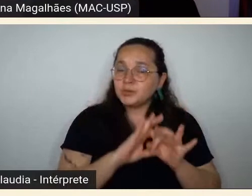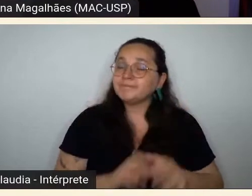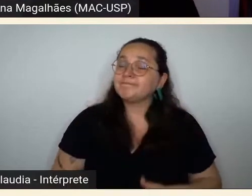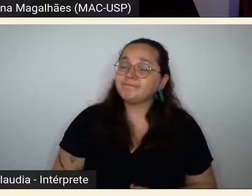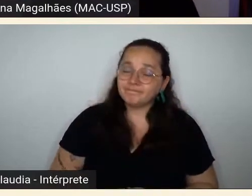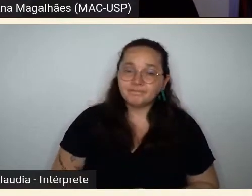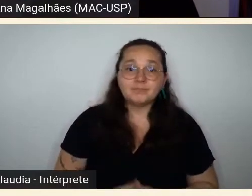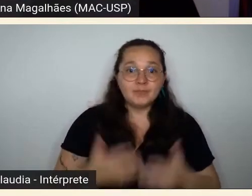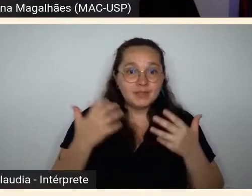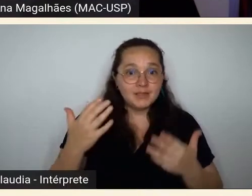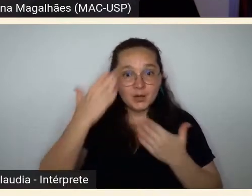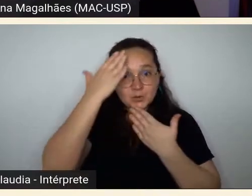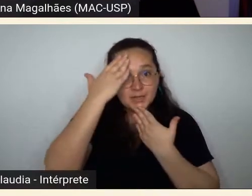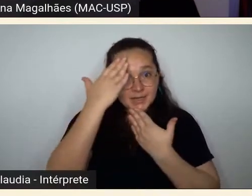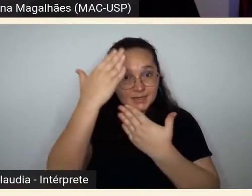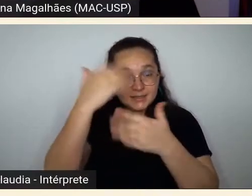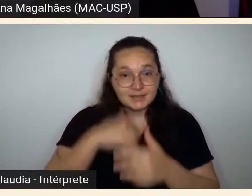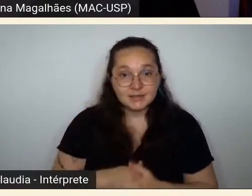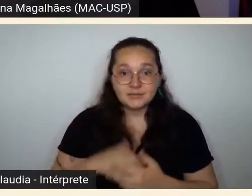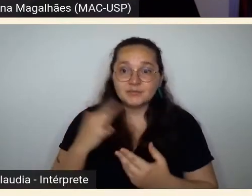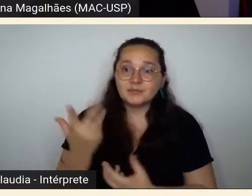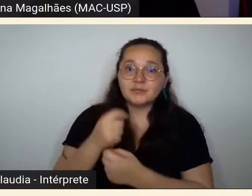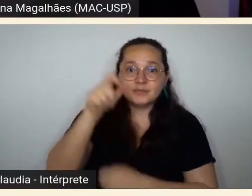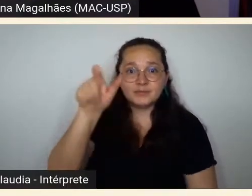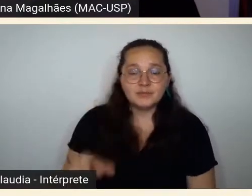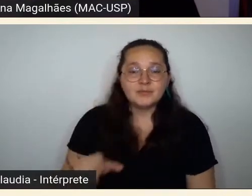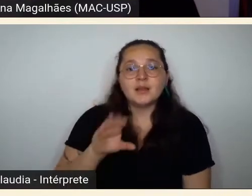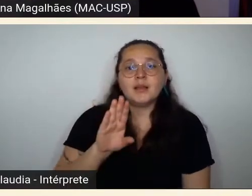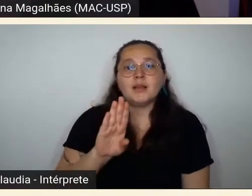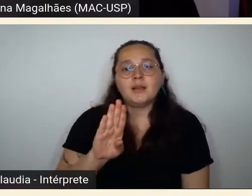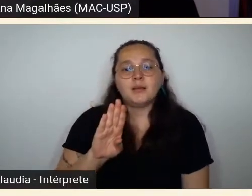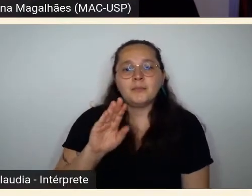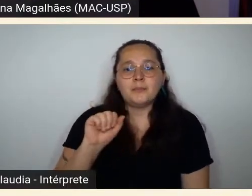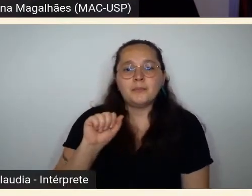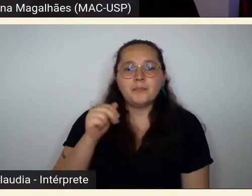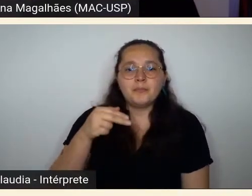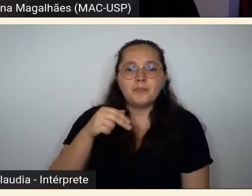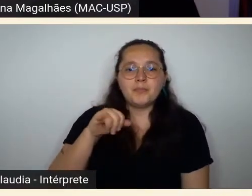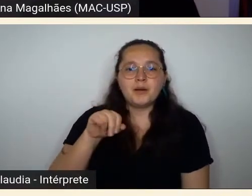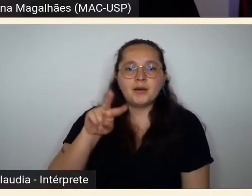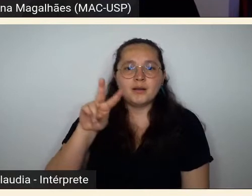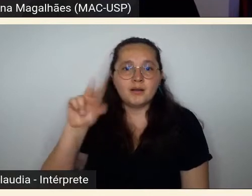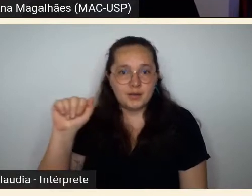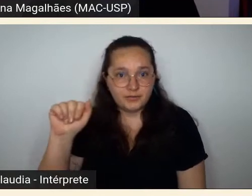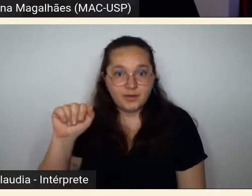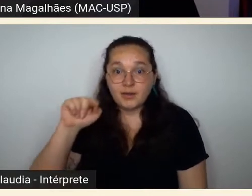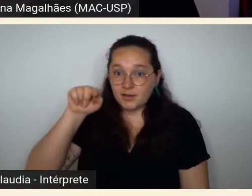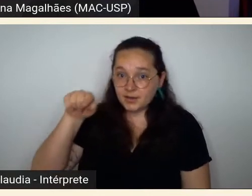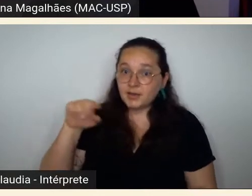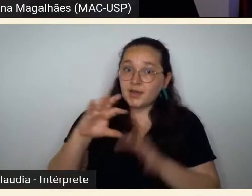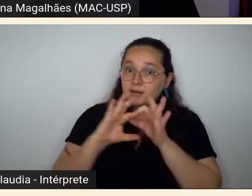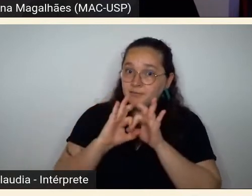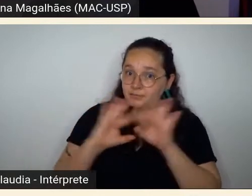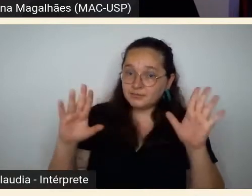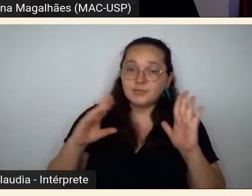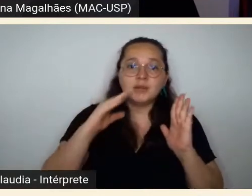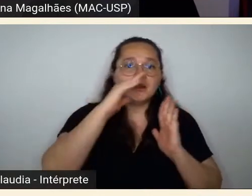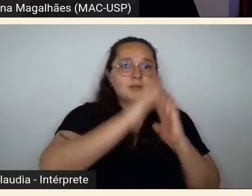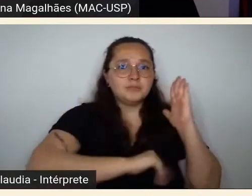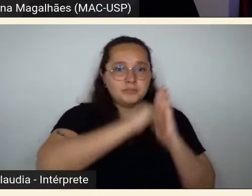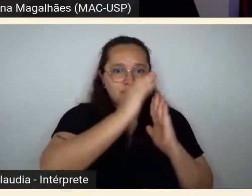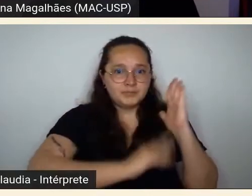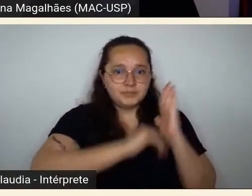especial ao artista Denílson Baniva, que generosamente cedeu o uso da sua pintura Reantropofagia, de